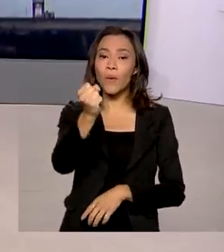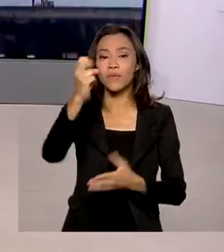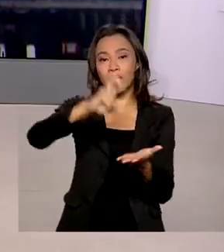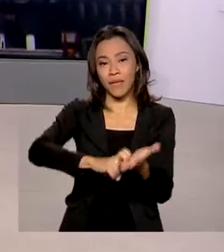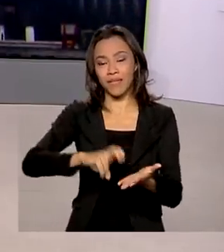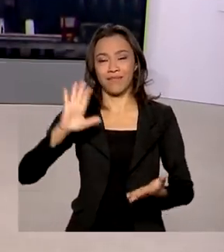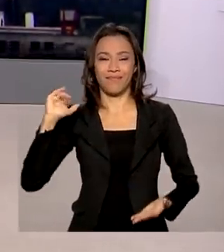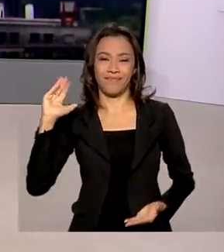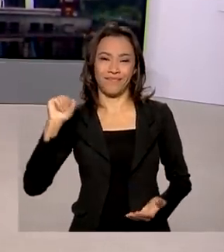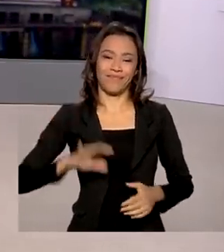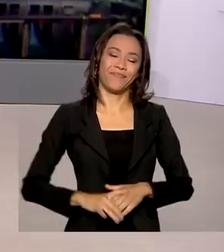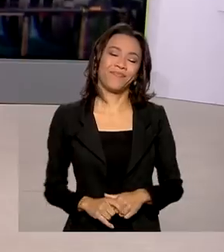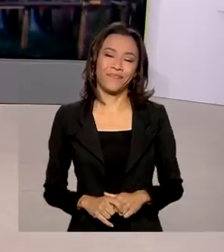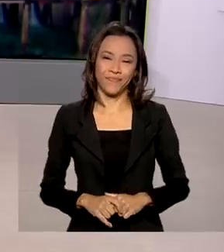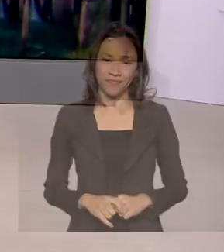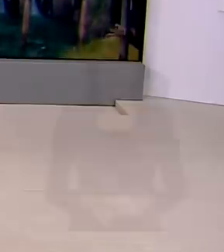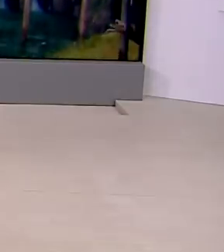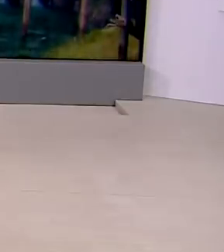Até lá, tchau, tchau.